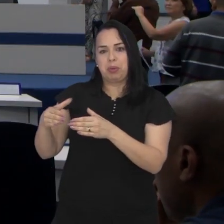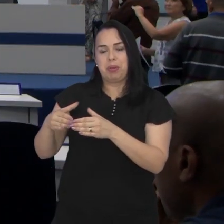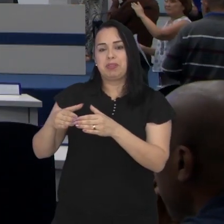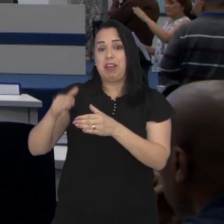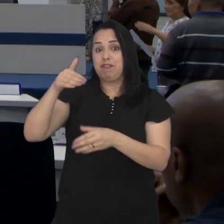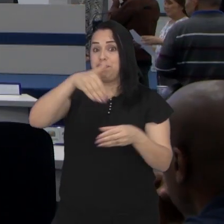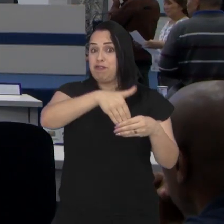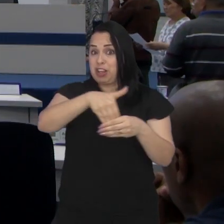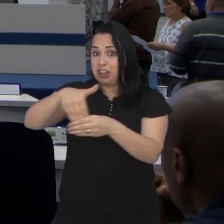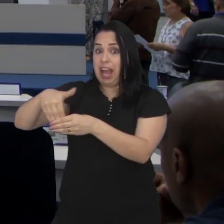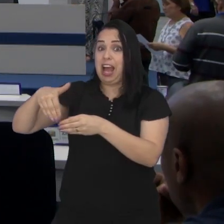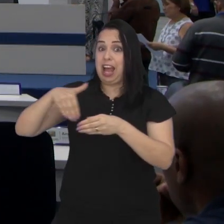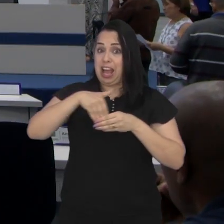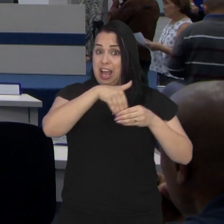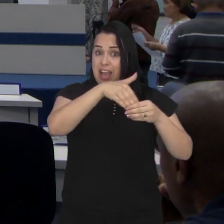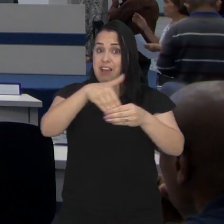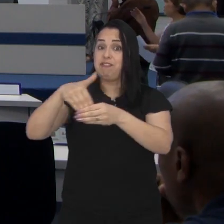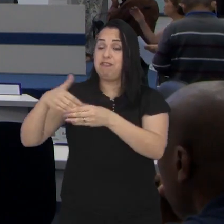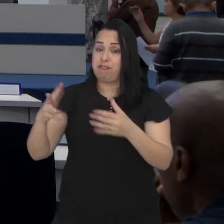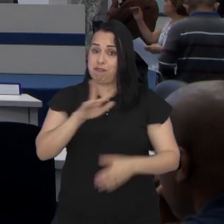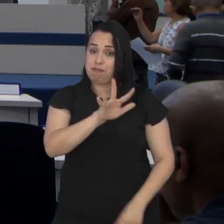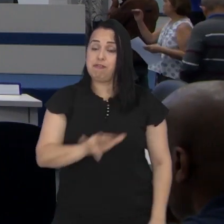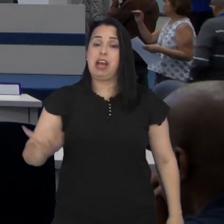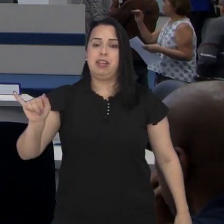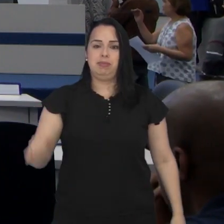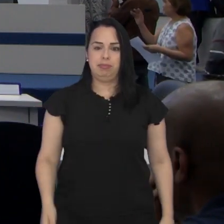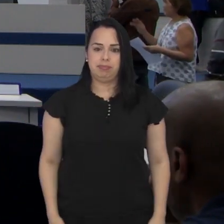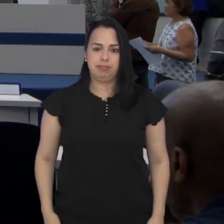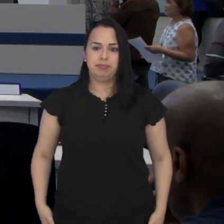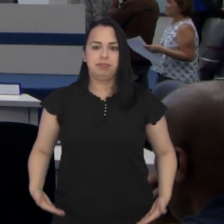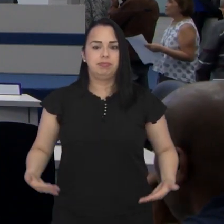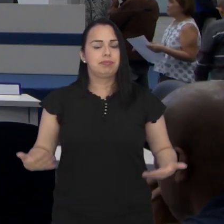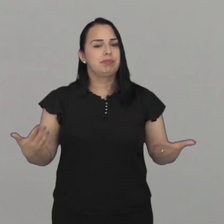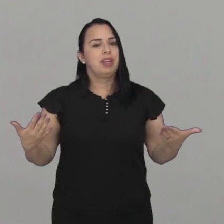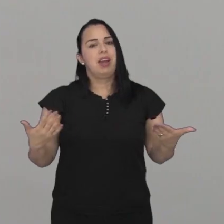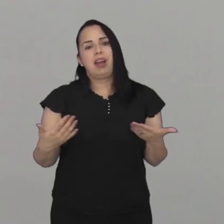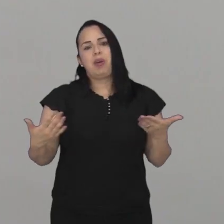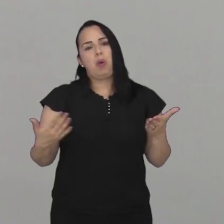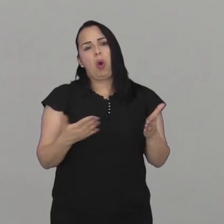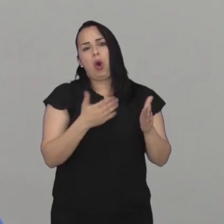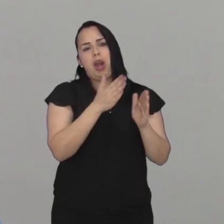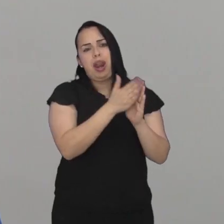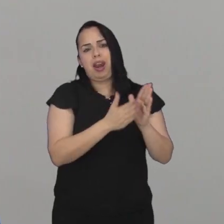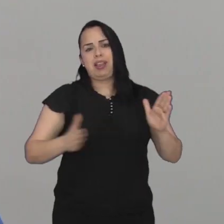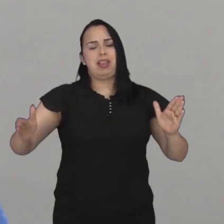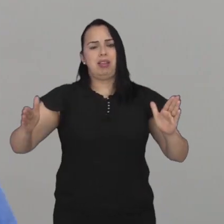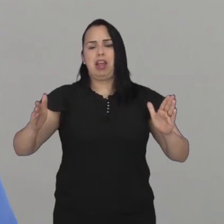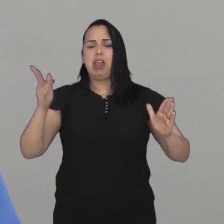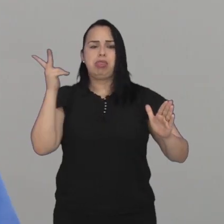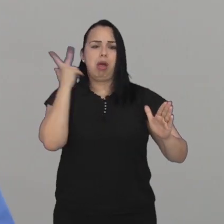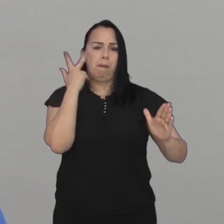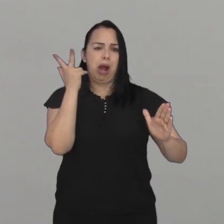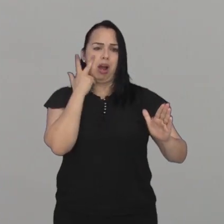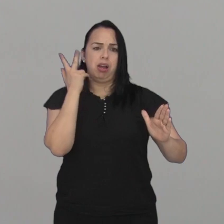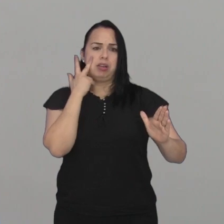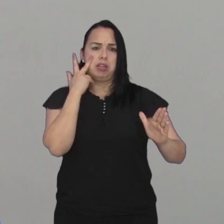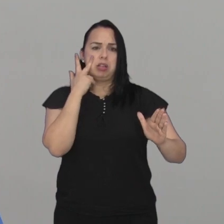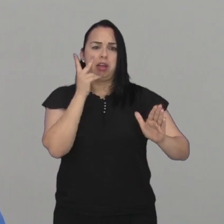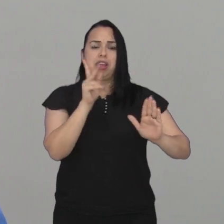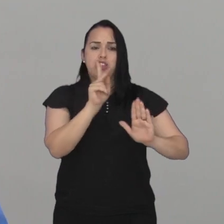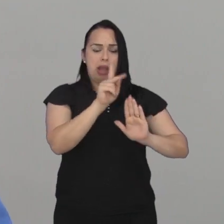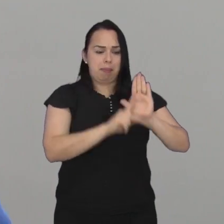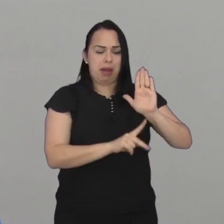Câmara, onde passará pela avaliação de todos os parlamentares. Agora, então, é o processo da tramitação,